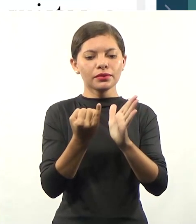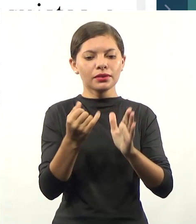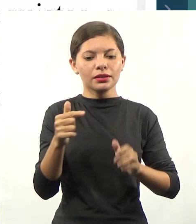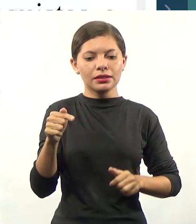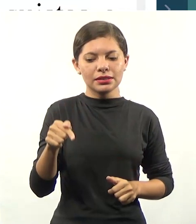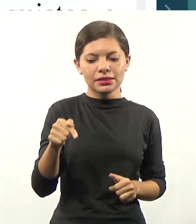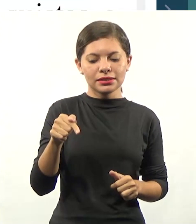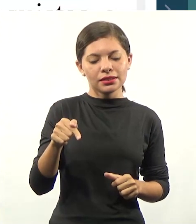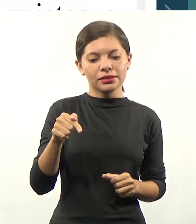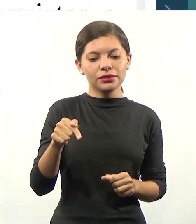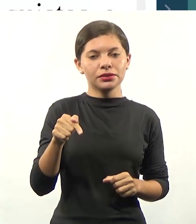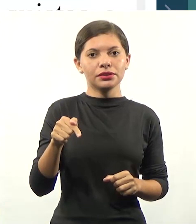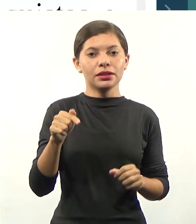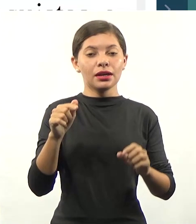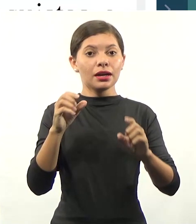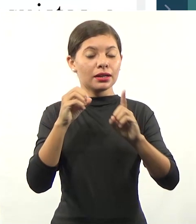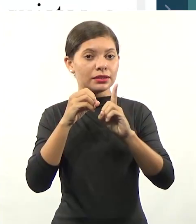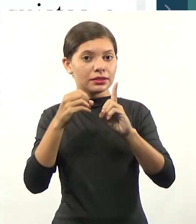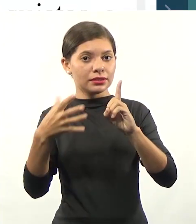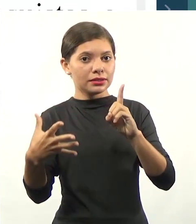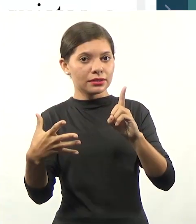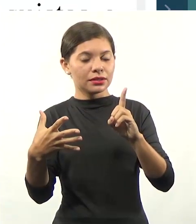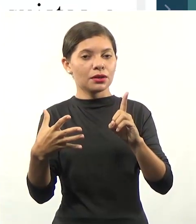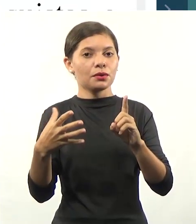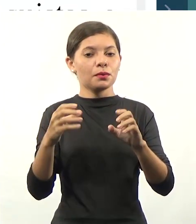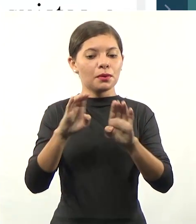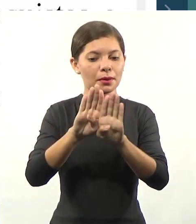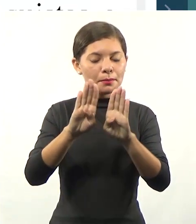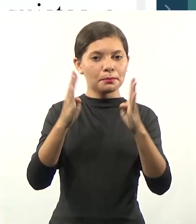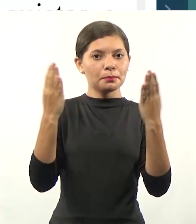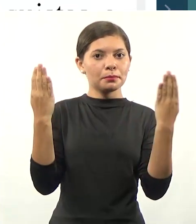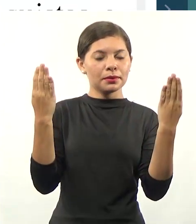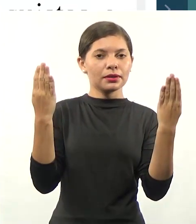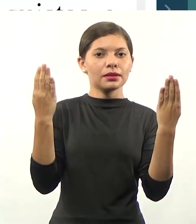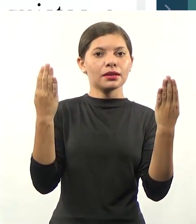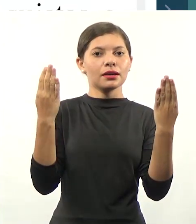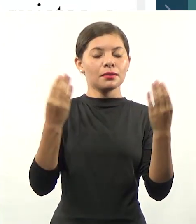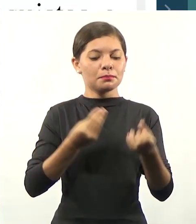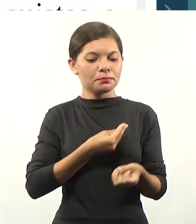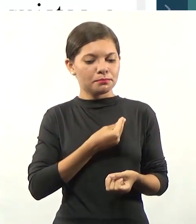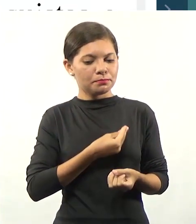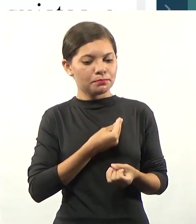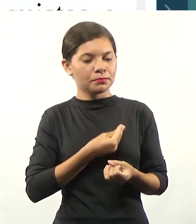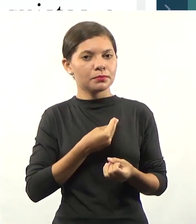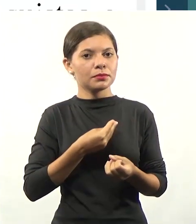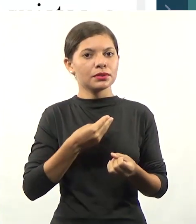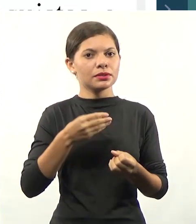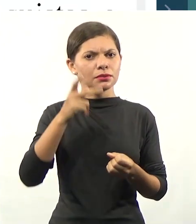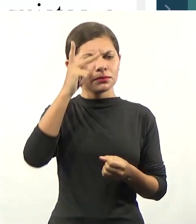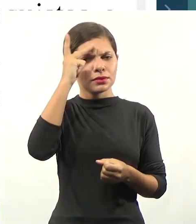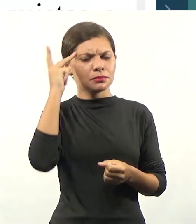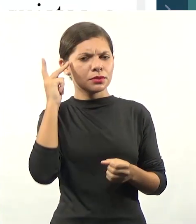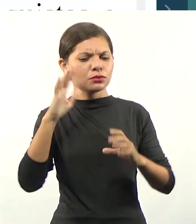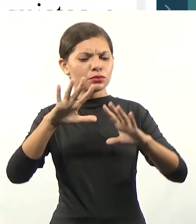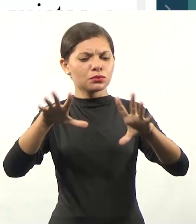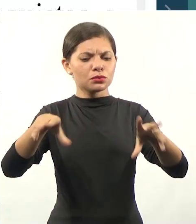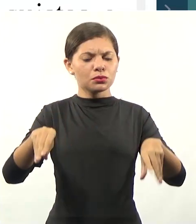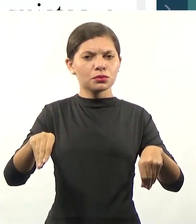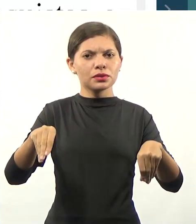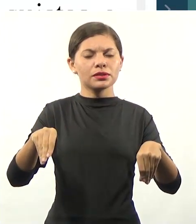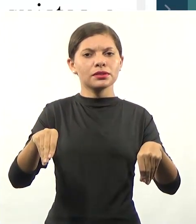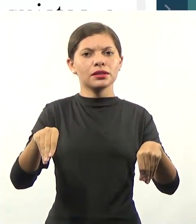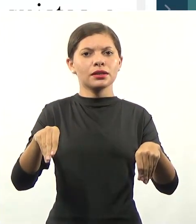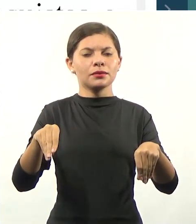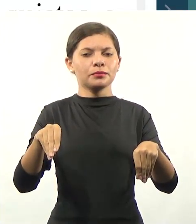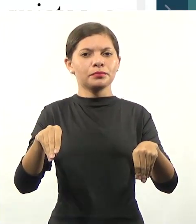Promover a extensão aberta à participação da população, visando a difusão das conquistas